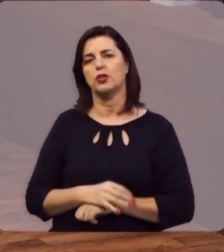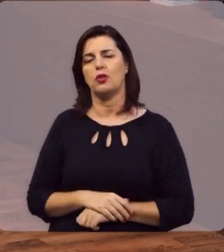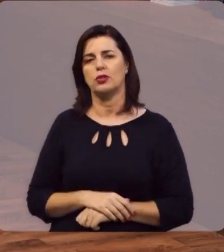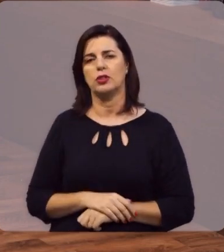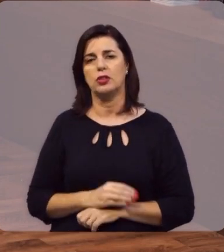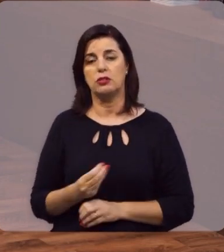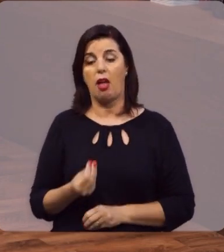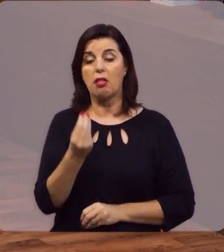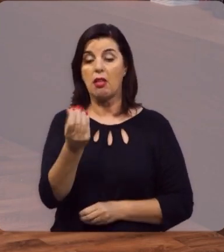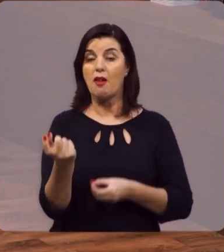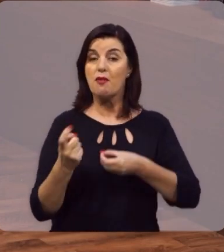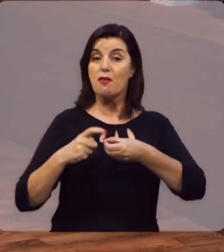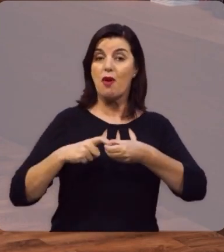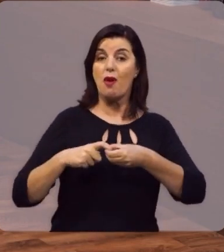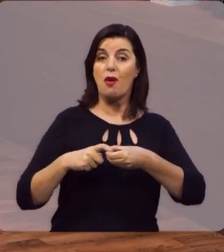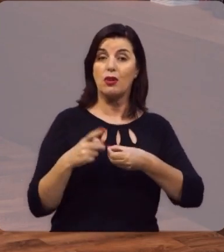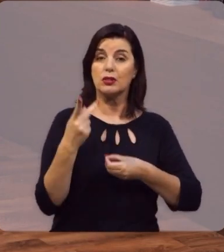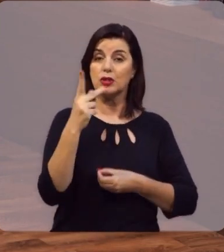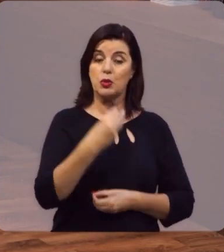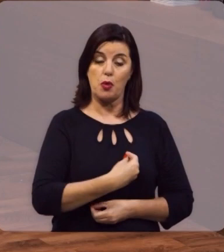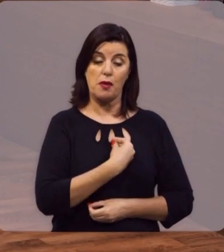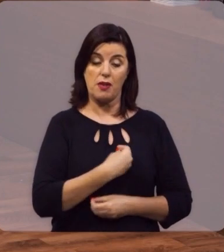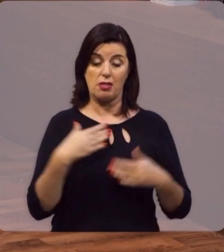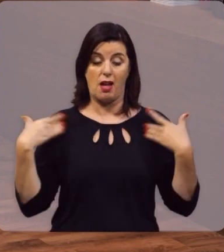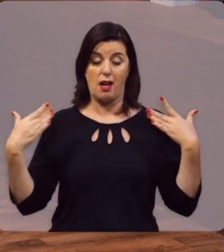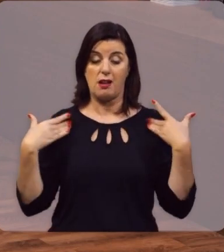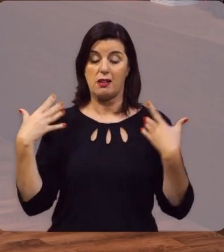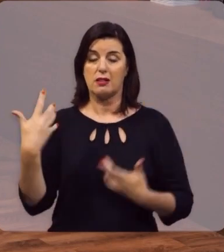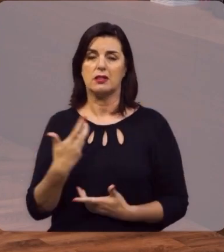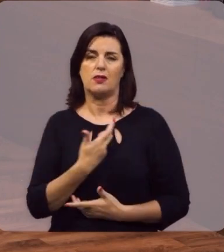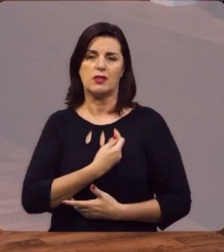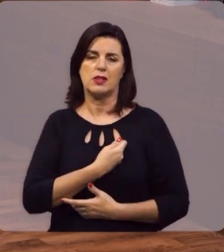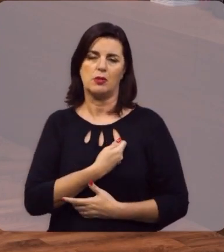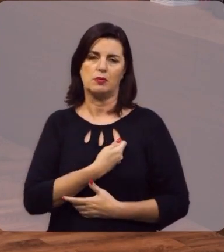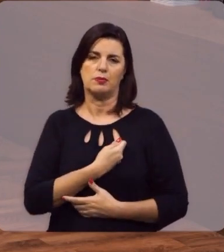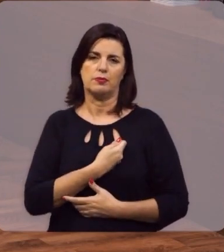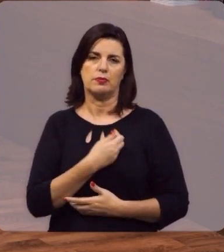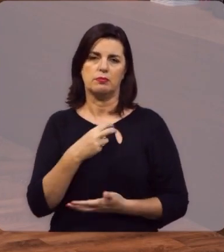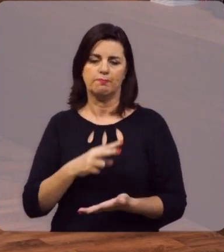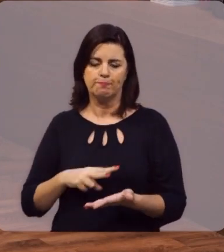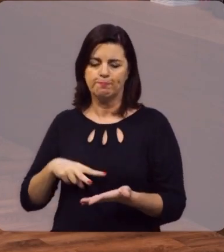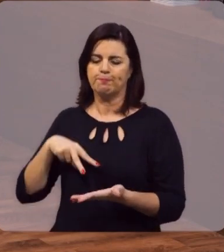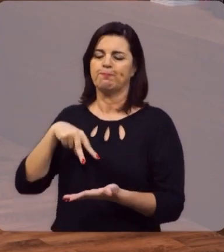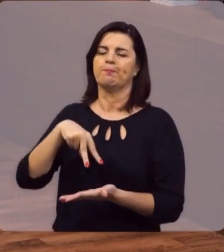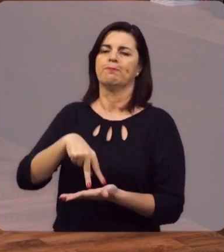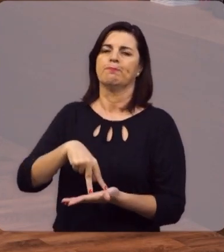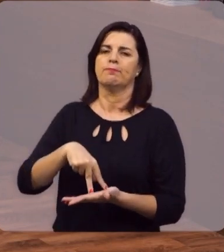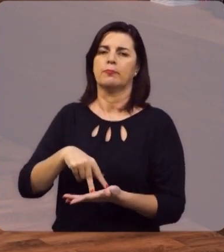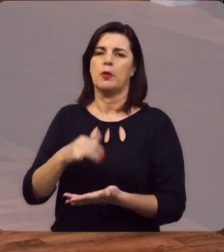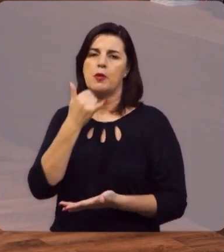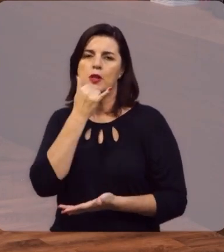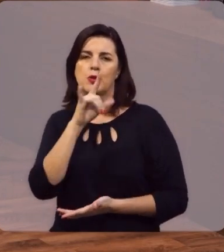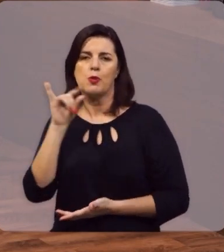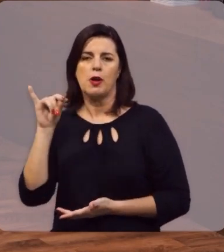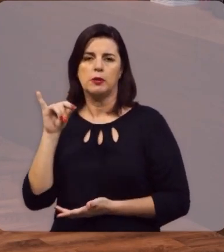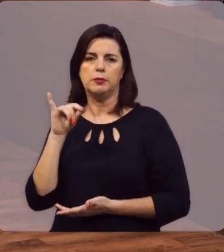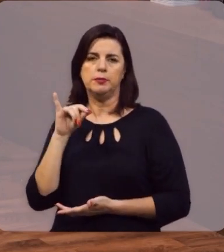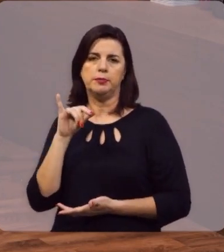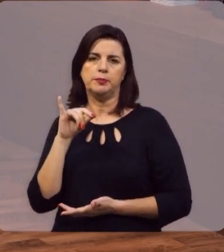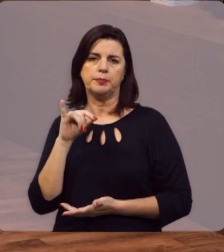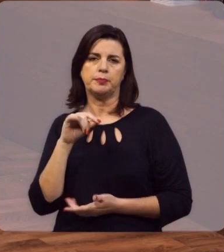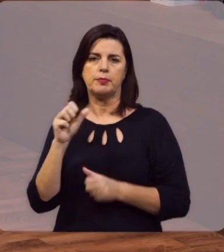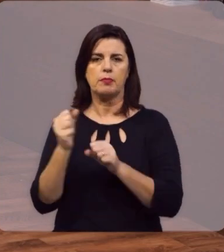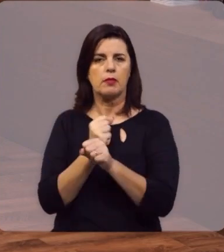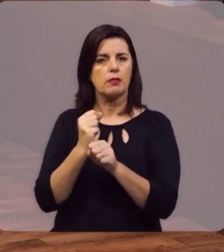sorte, e trazer de volta a você a alegria da salvação, e erguer você, e perdoar você,